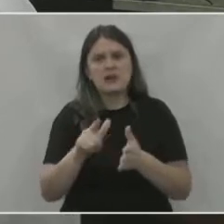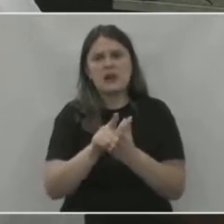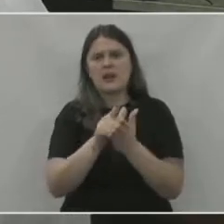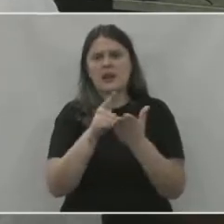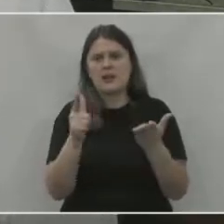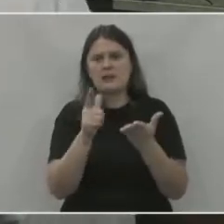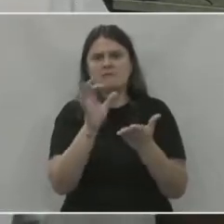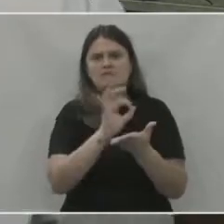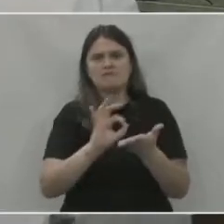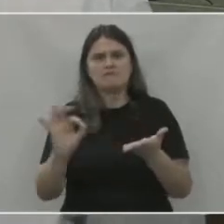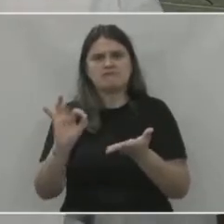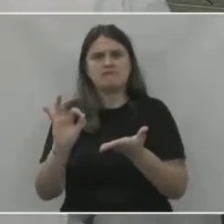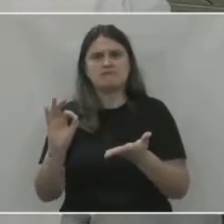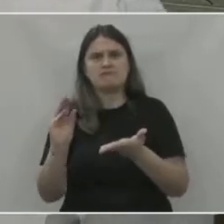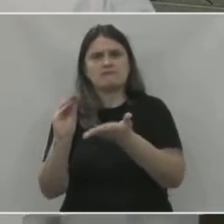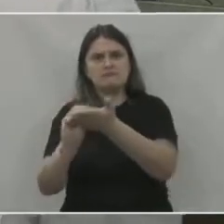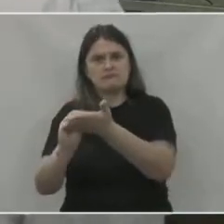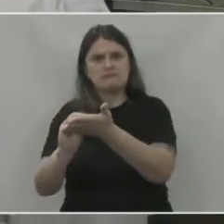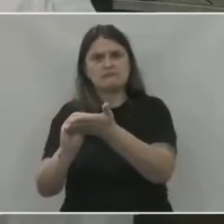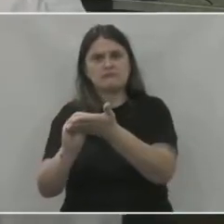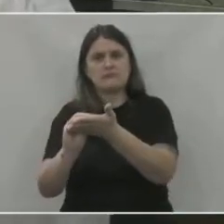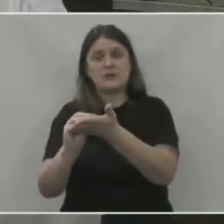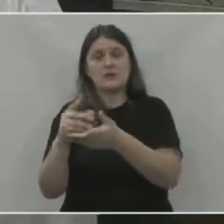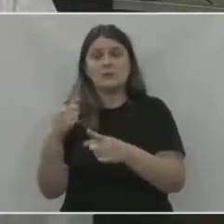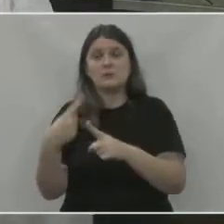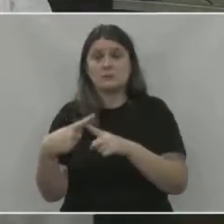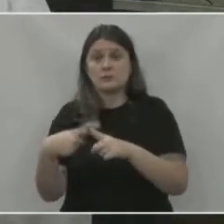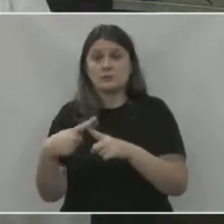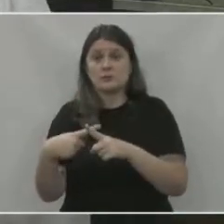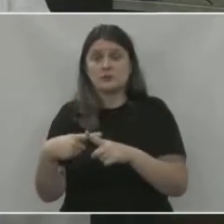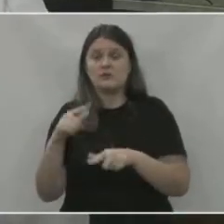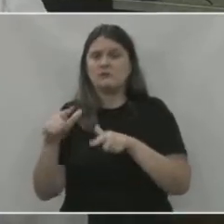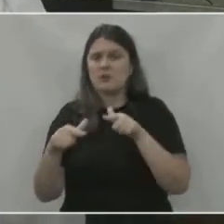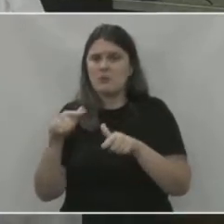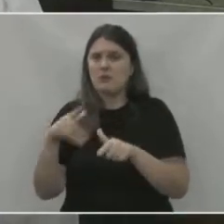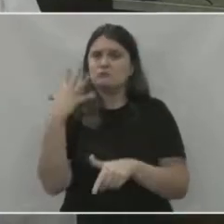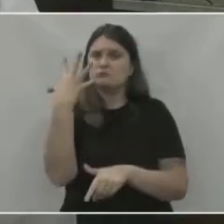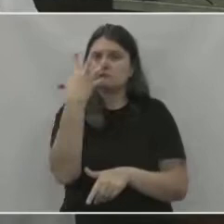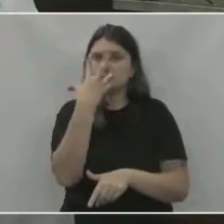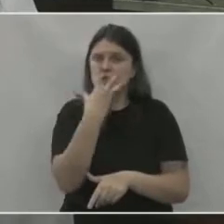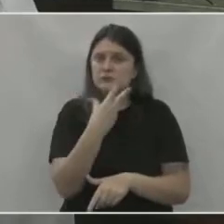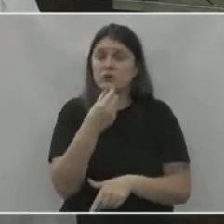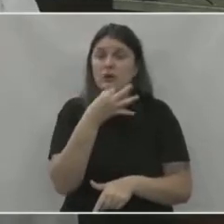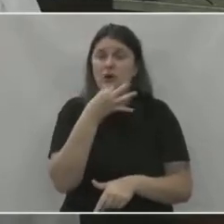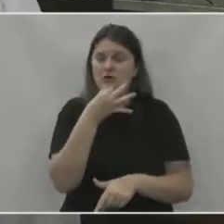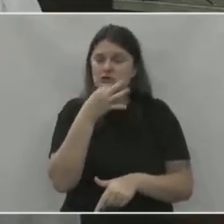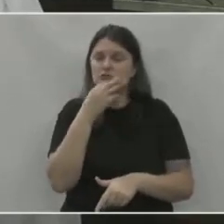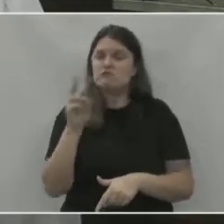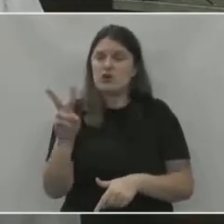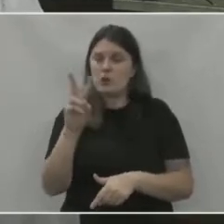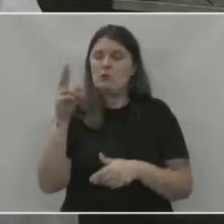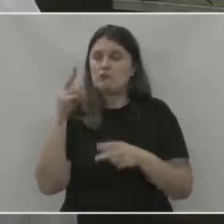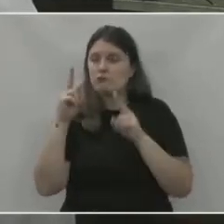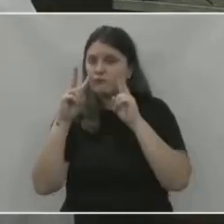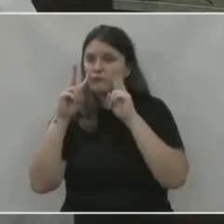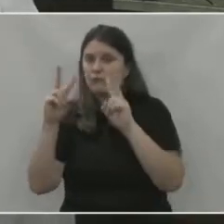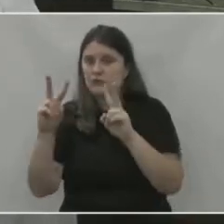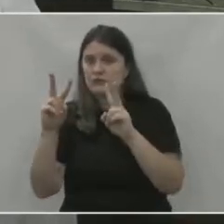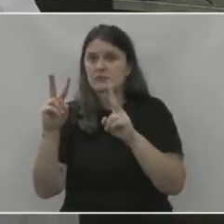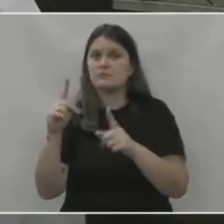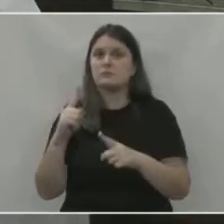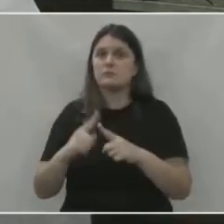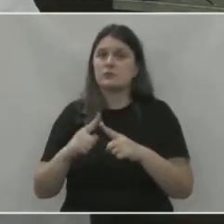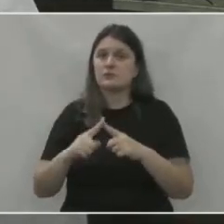dos recordes, né? Mas, enfim, é um trabalho bonito, acho, vale a pena ver. Até